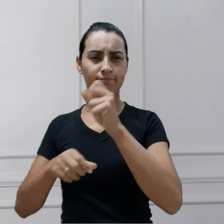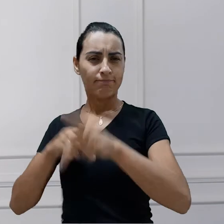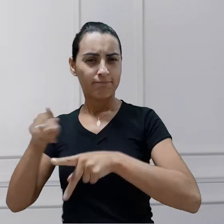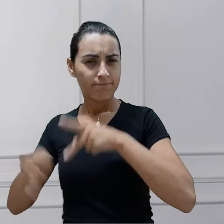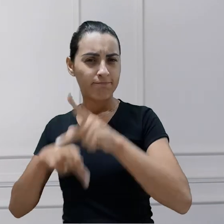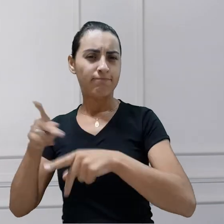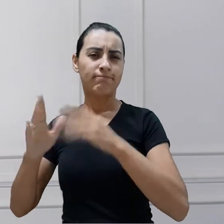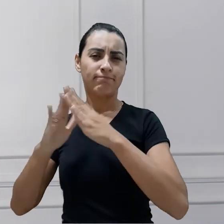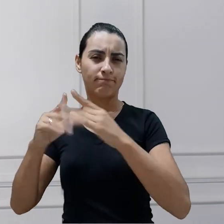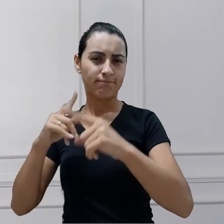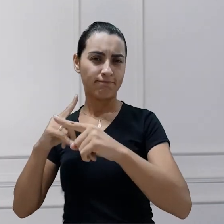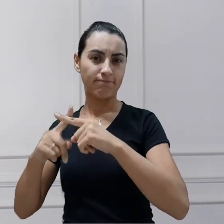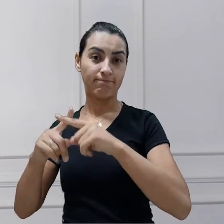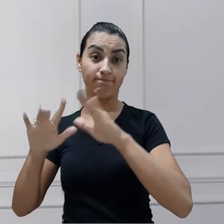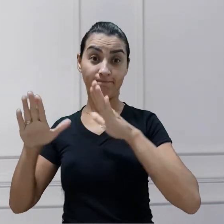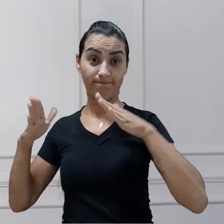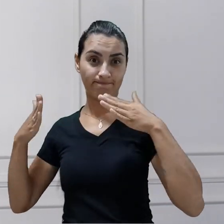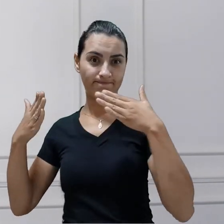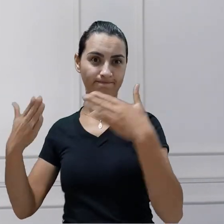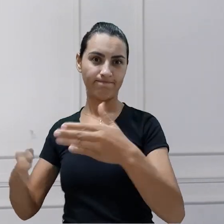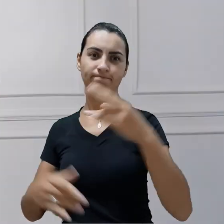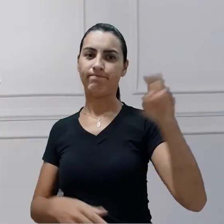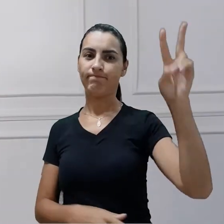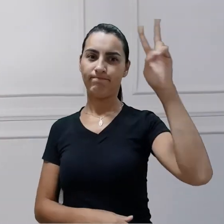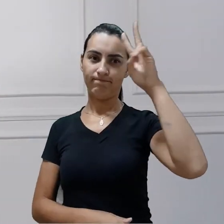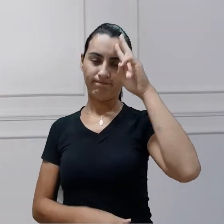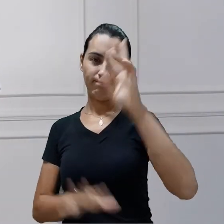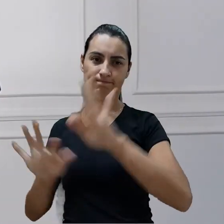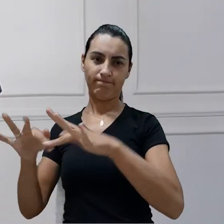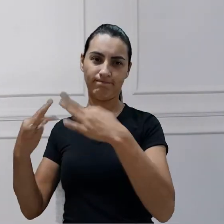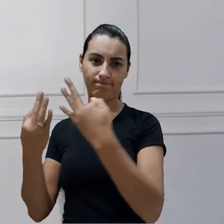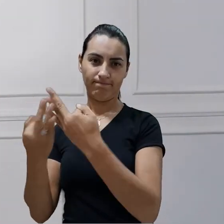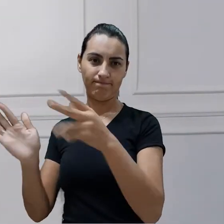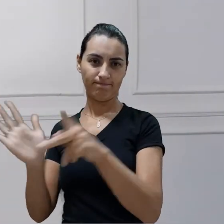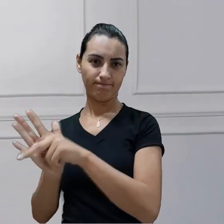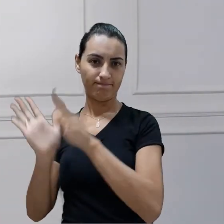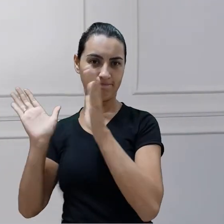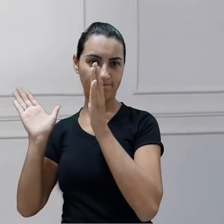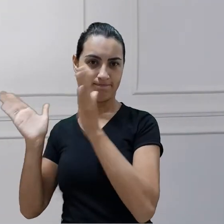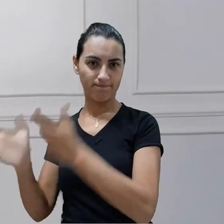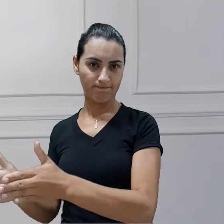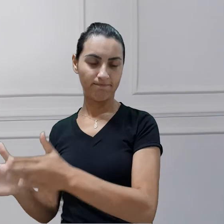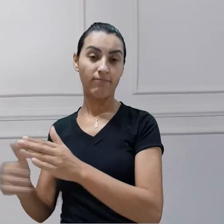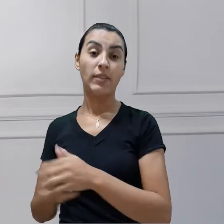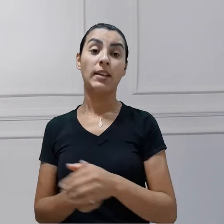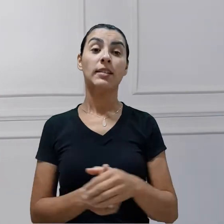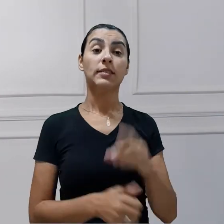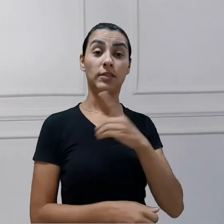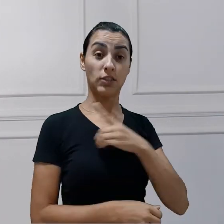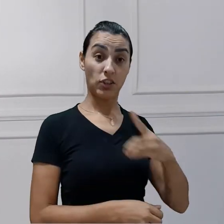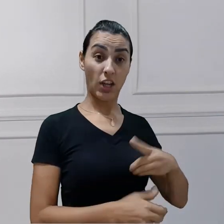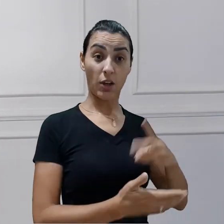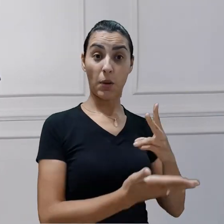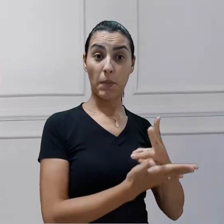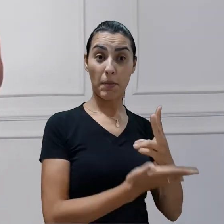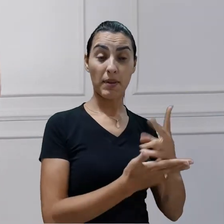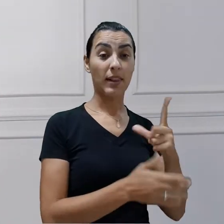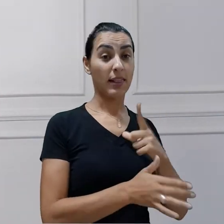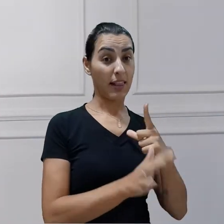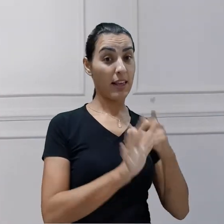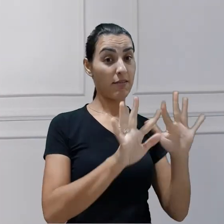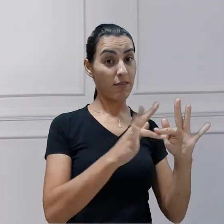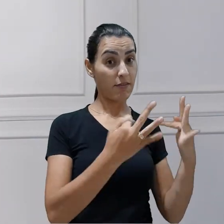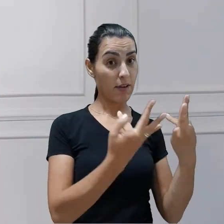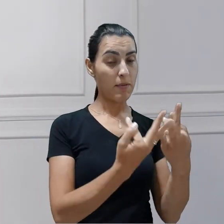de Deus. Esta é a sua família. Porém, o diácono permanente tem uma família. Por isso, ele deve ter um